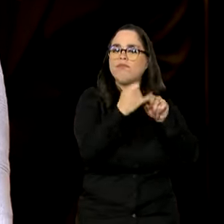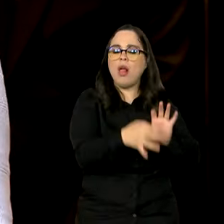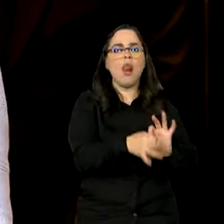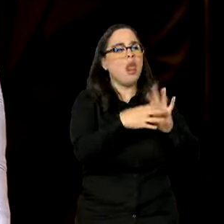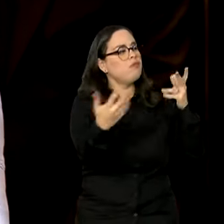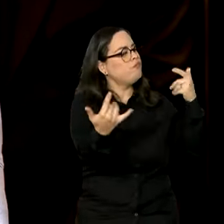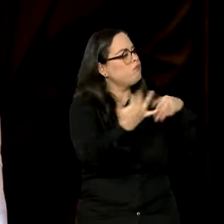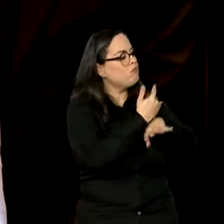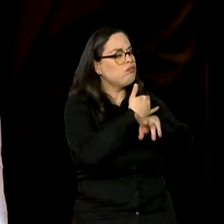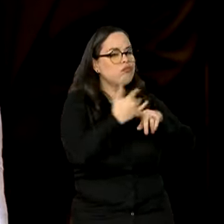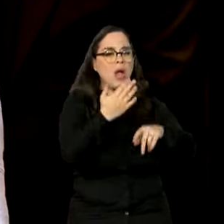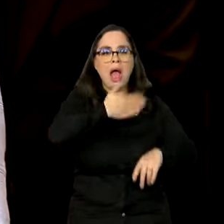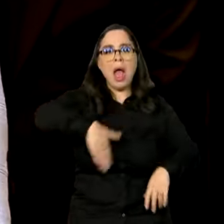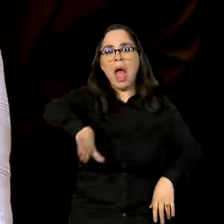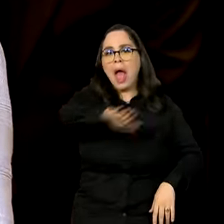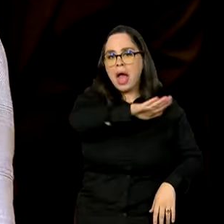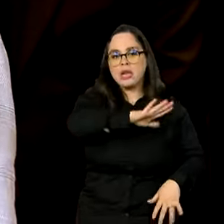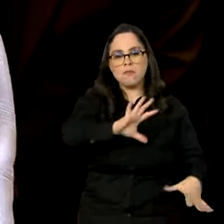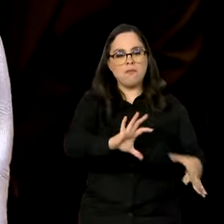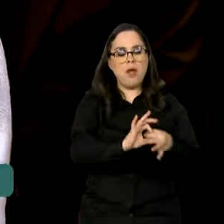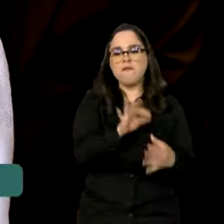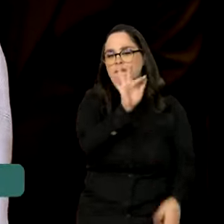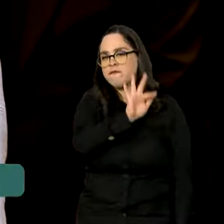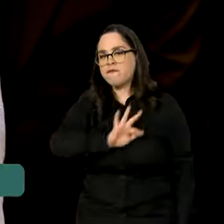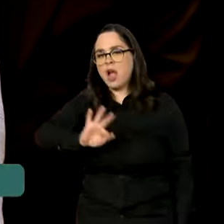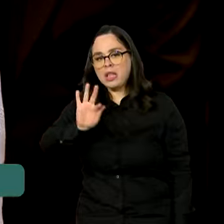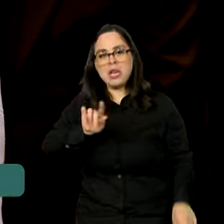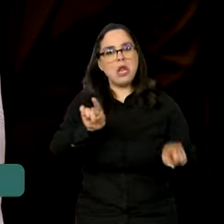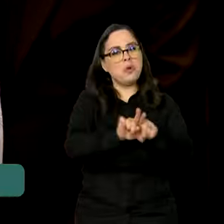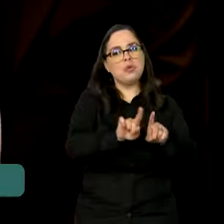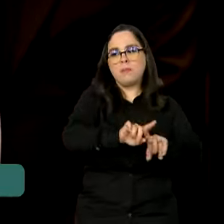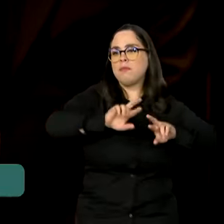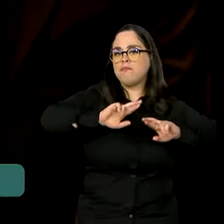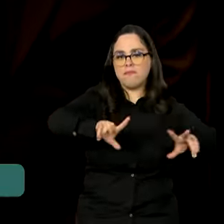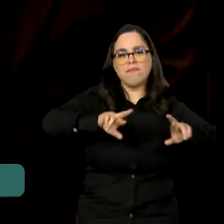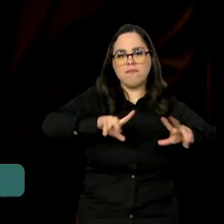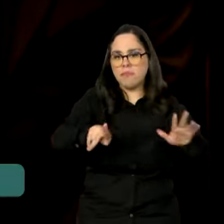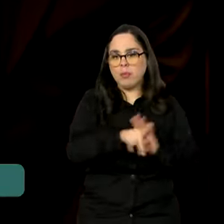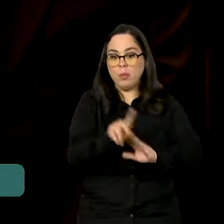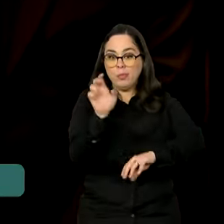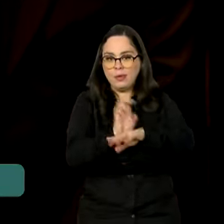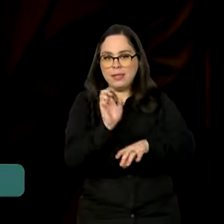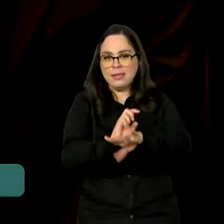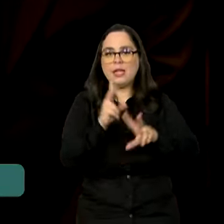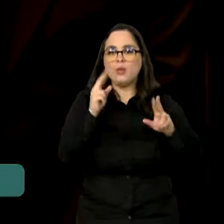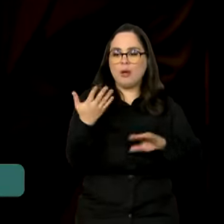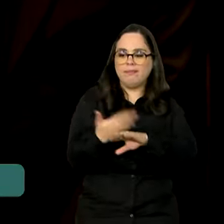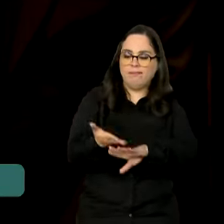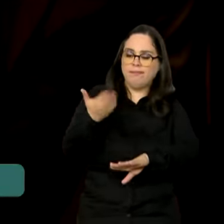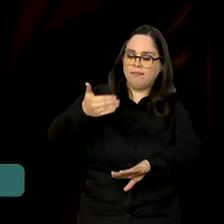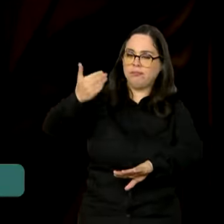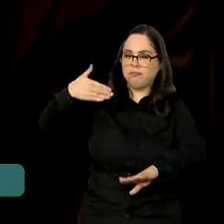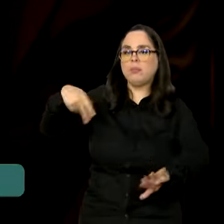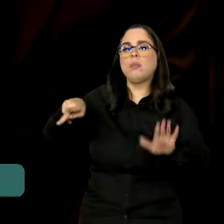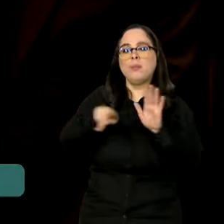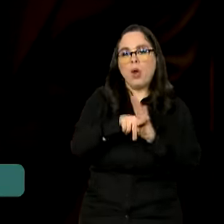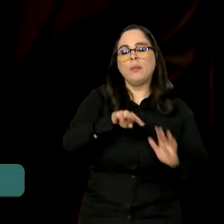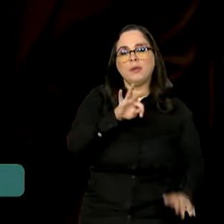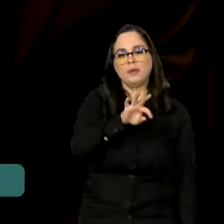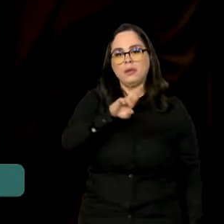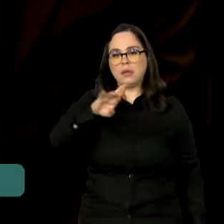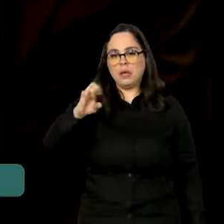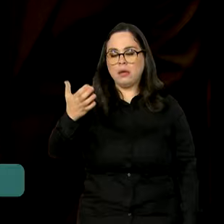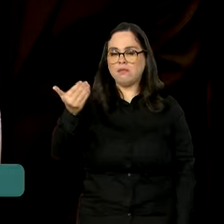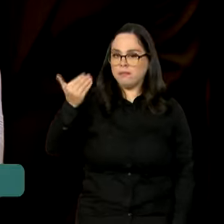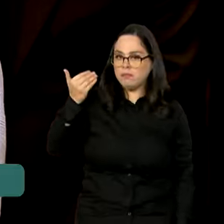nem as forças federais, nem forças estaduais, como já proclamamos aos tribunais regionais eleitorais, que deverão